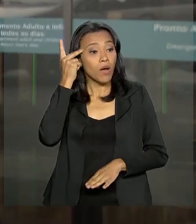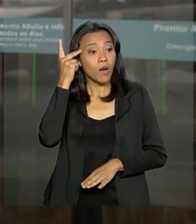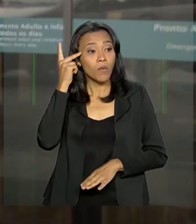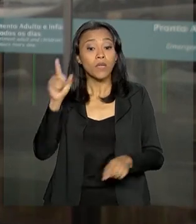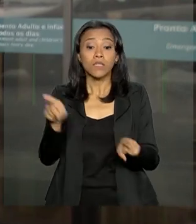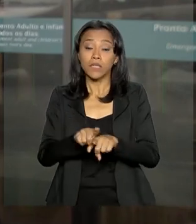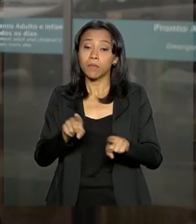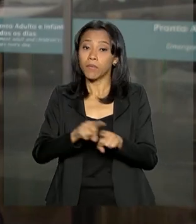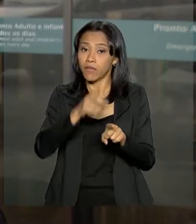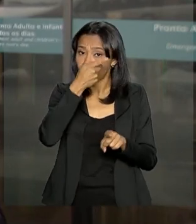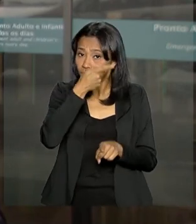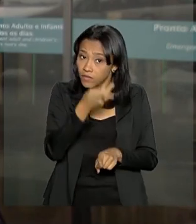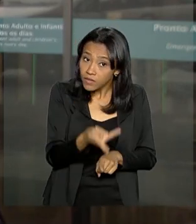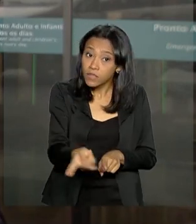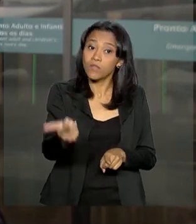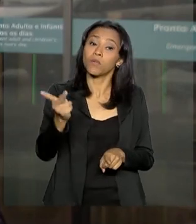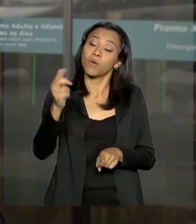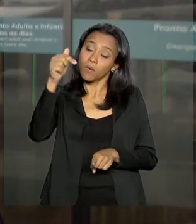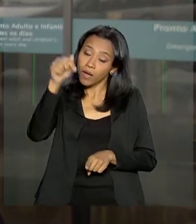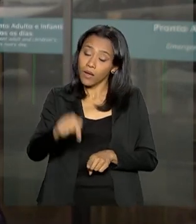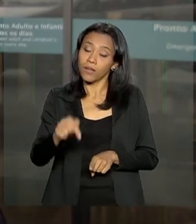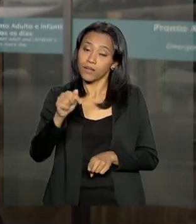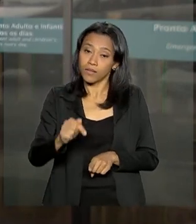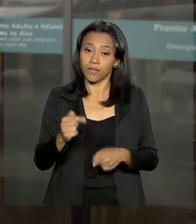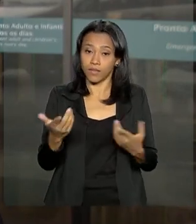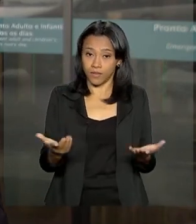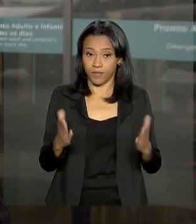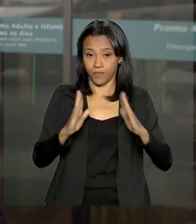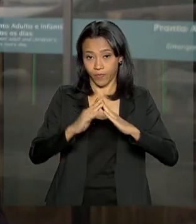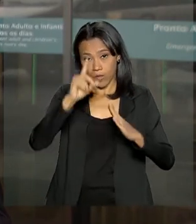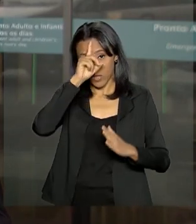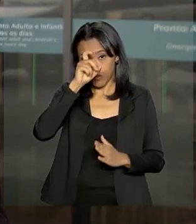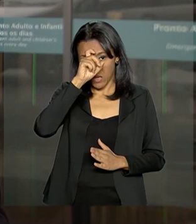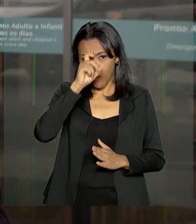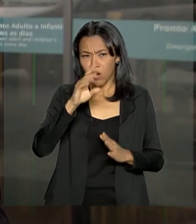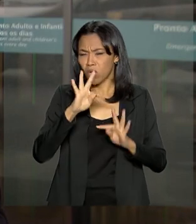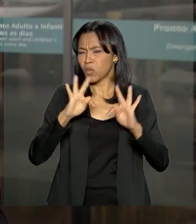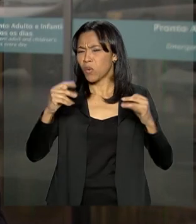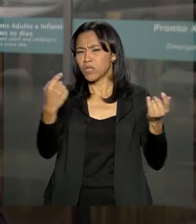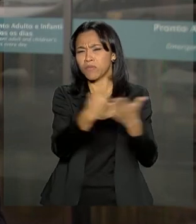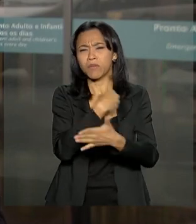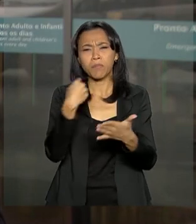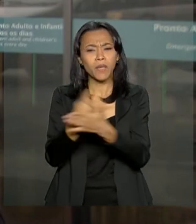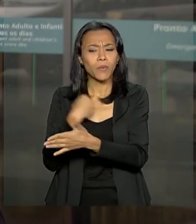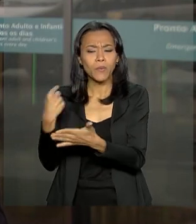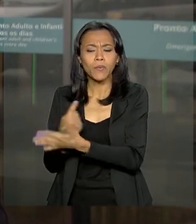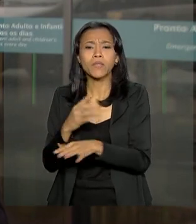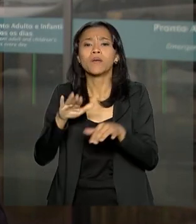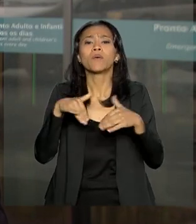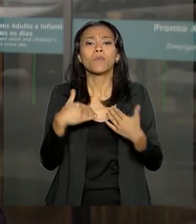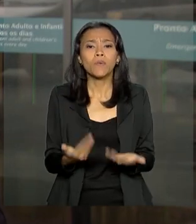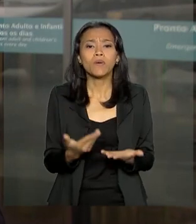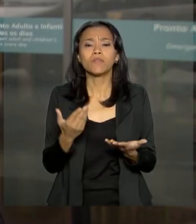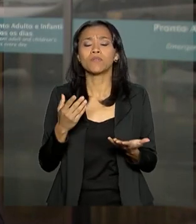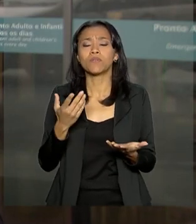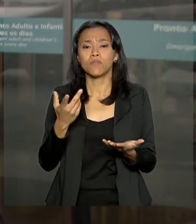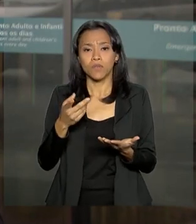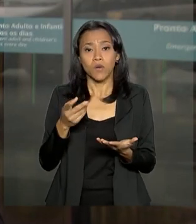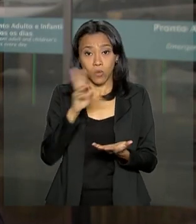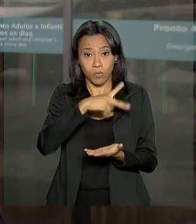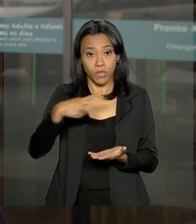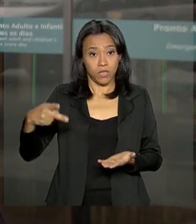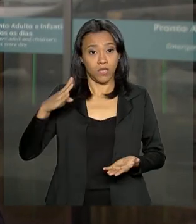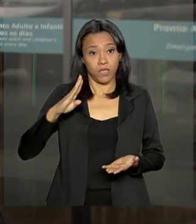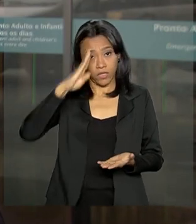o visitou aqui no Hospital Albert Einstein. Agora a pergunta que todo mundo quer saber é quando será dada a alta